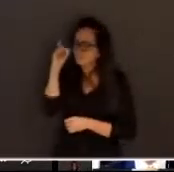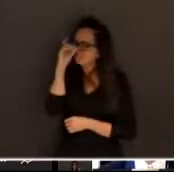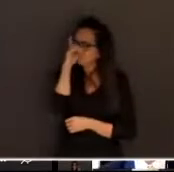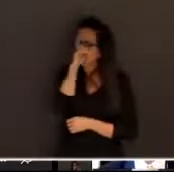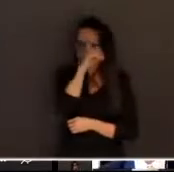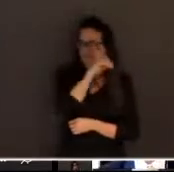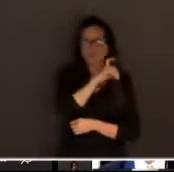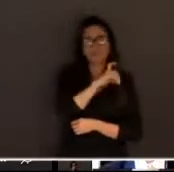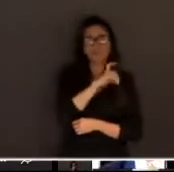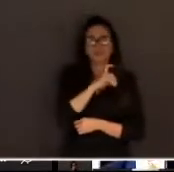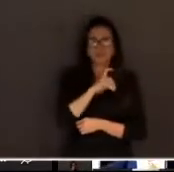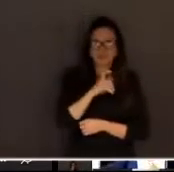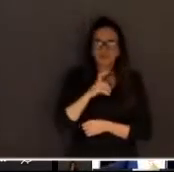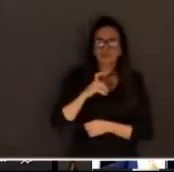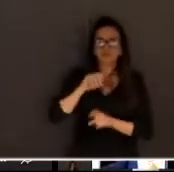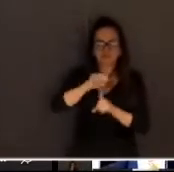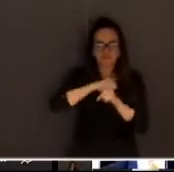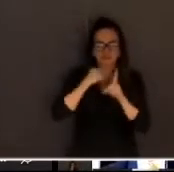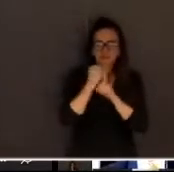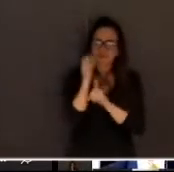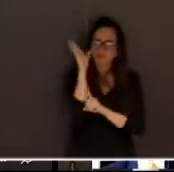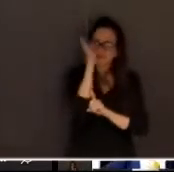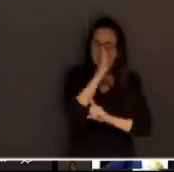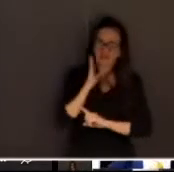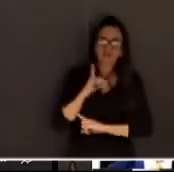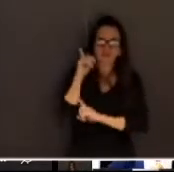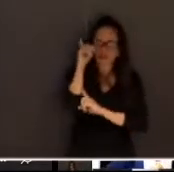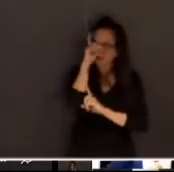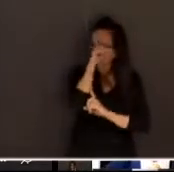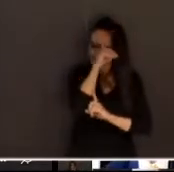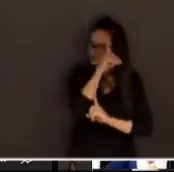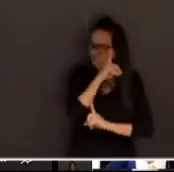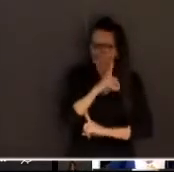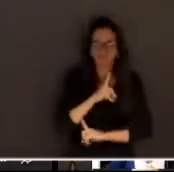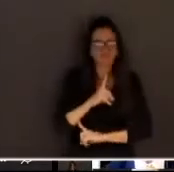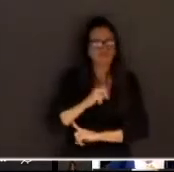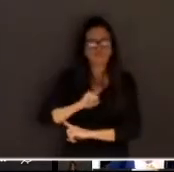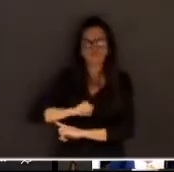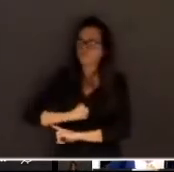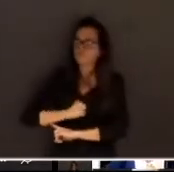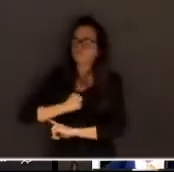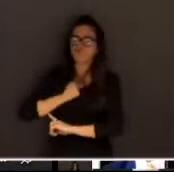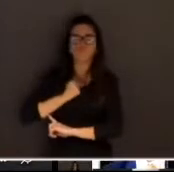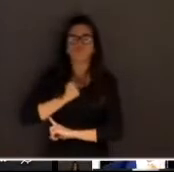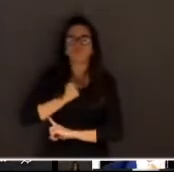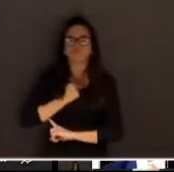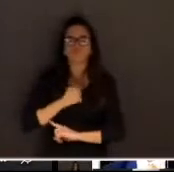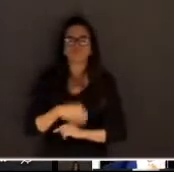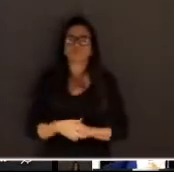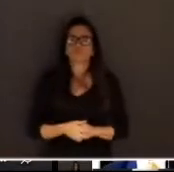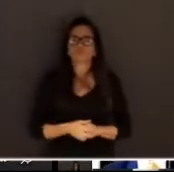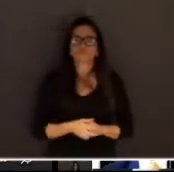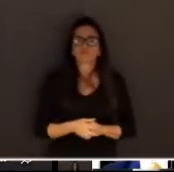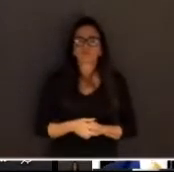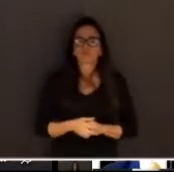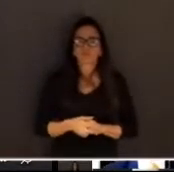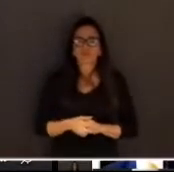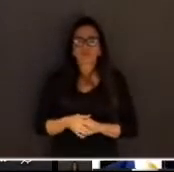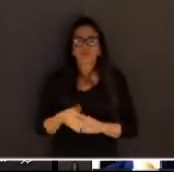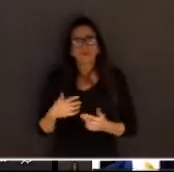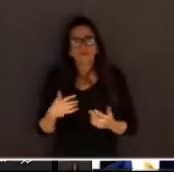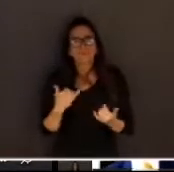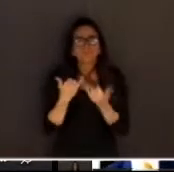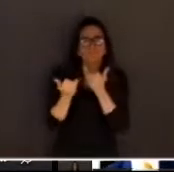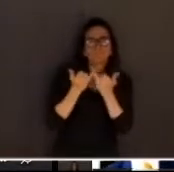na sociedade brasileira. Um quadro terrível que nós vivemos na sociedade brasileira. Se assemelha